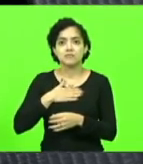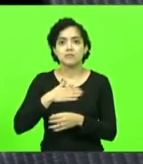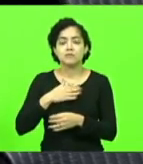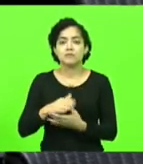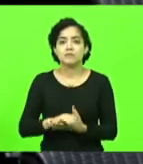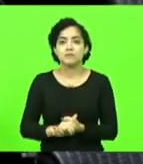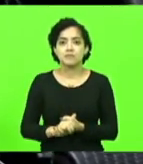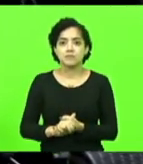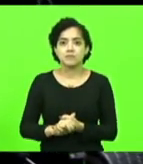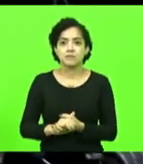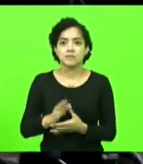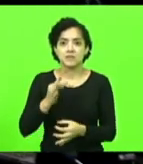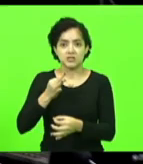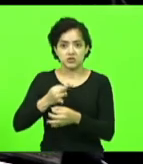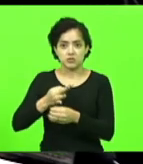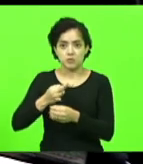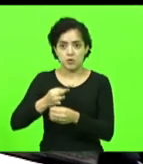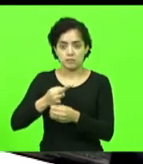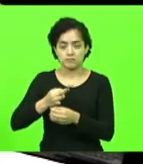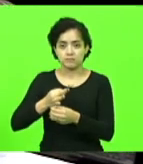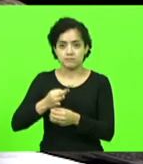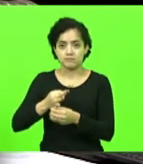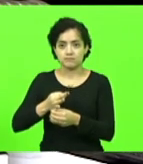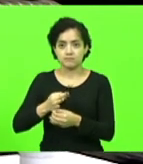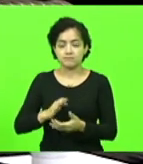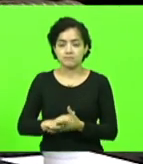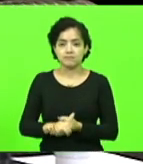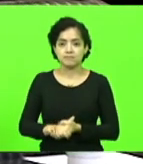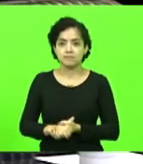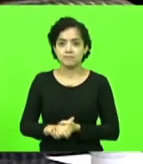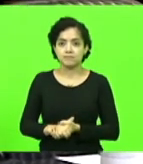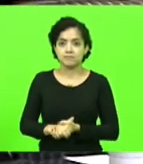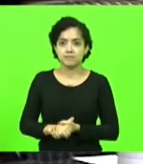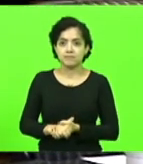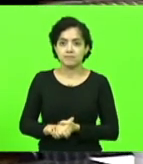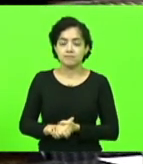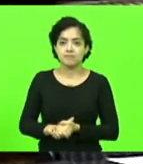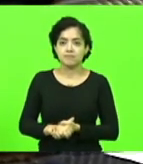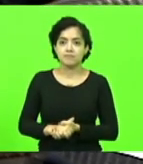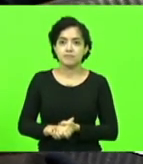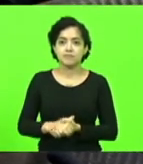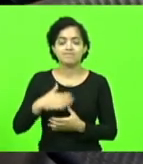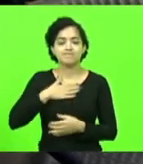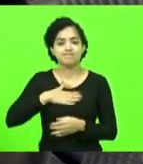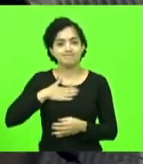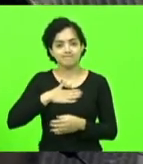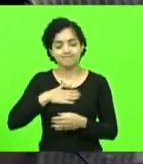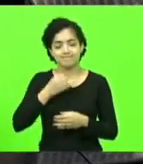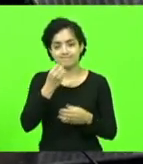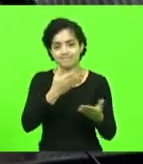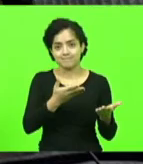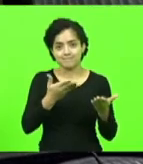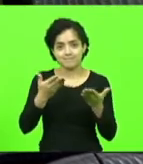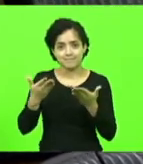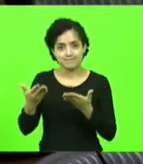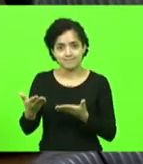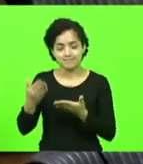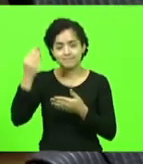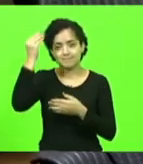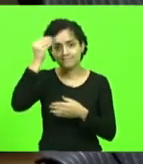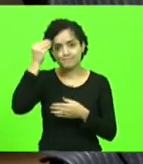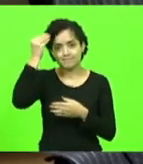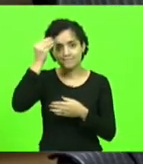Ou Itaió. Não, Timbó. Ah, Timbó. De Timbó. É um prazer muito grande tê-los aqui, que seja uma experiência